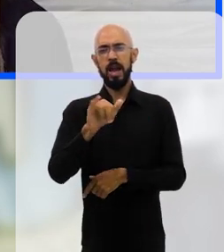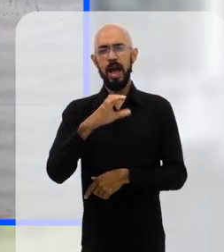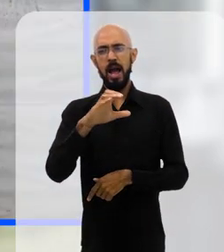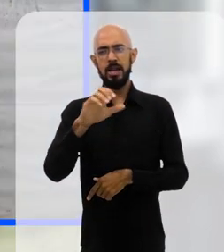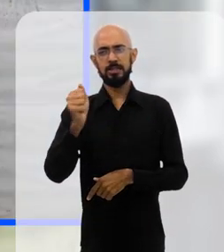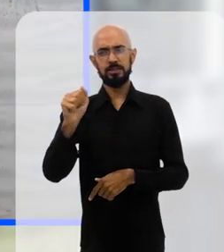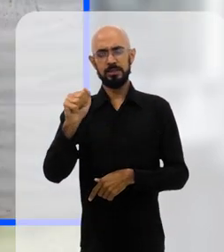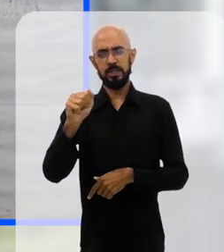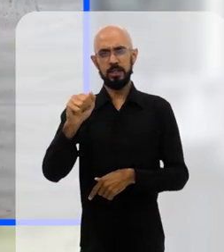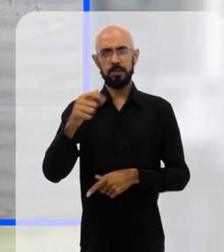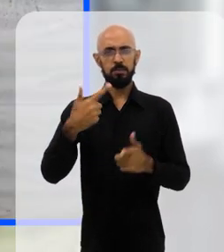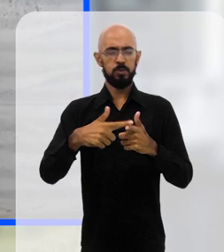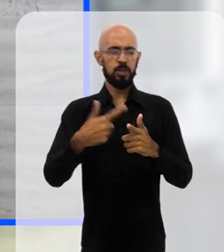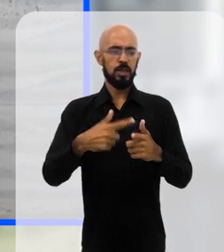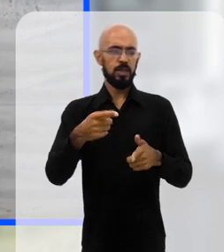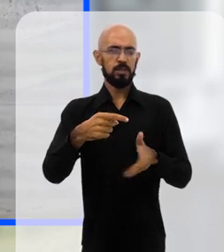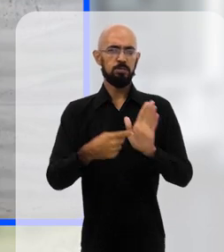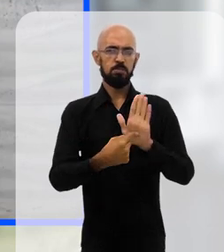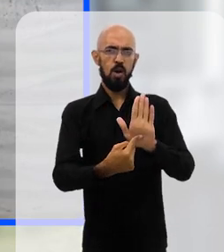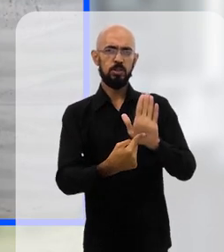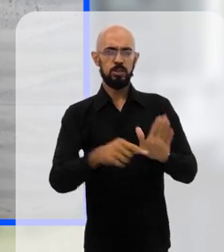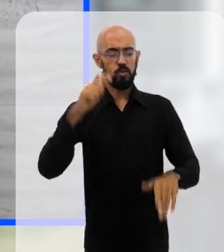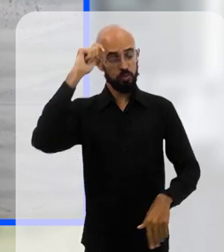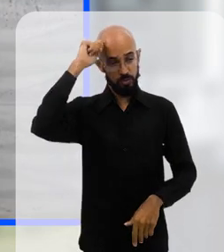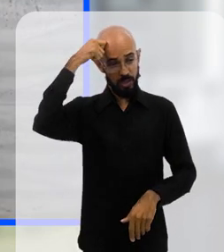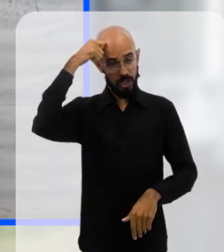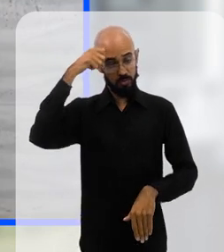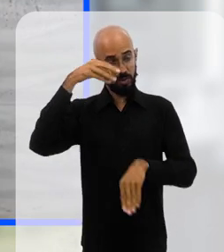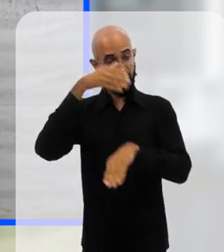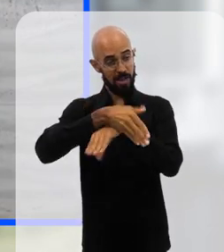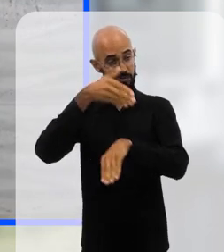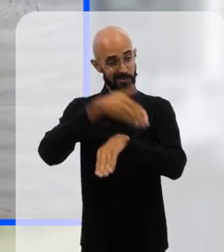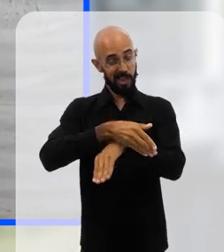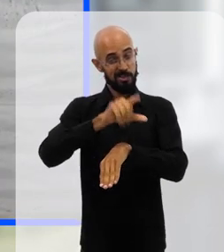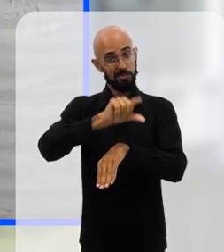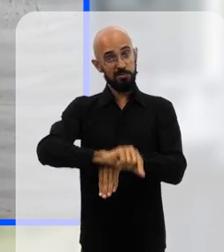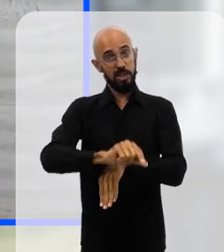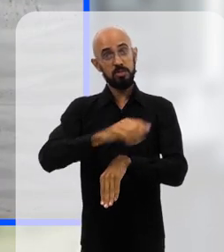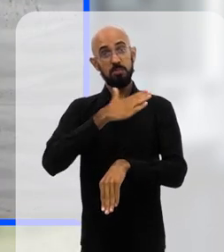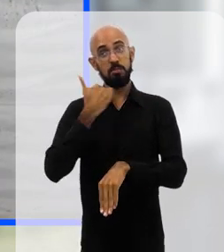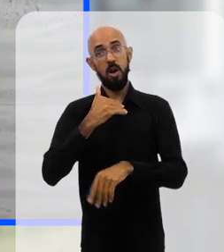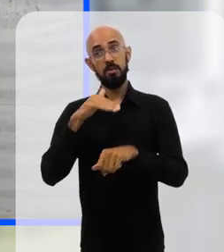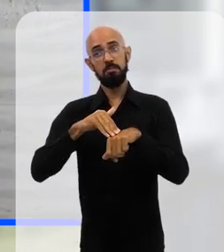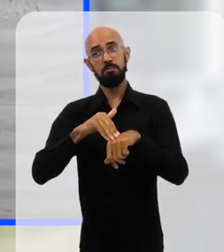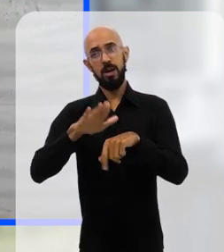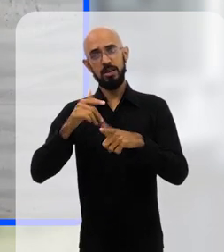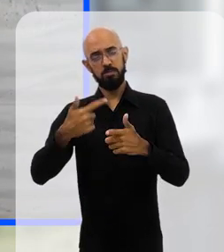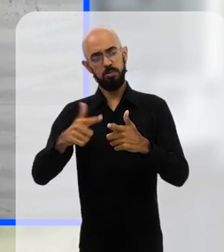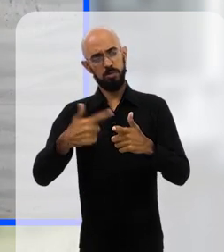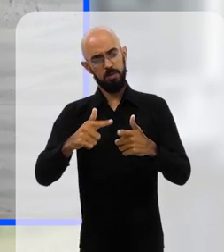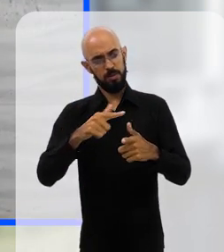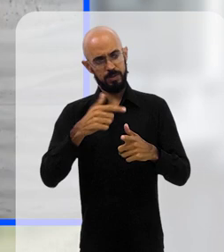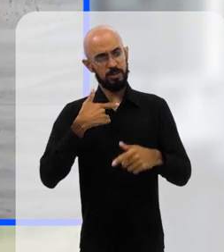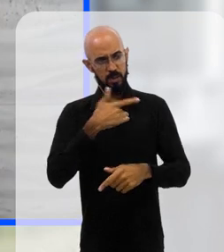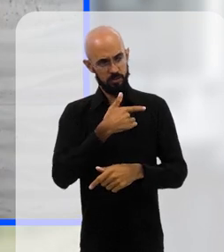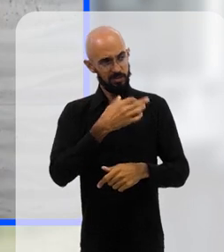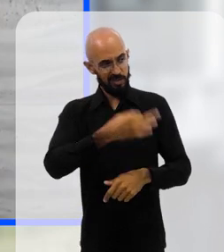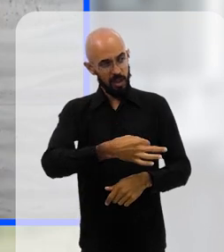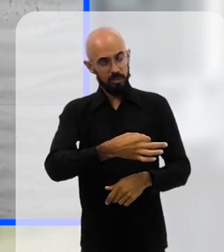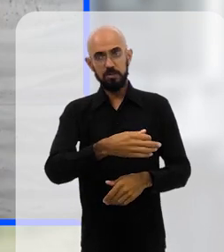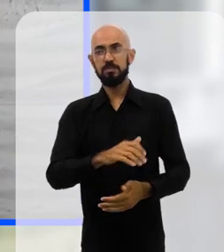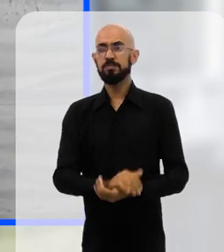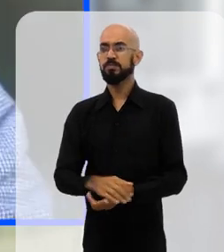tem dados que apontam que os negros, por exemplo, têm menos acesso e acabam morrendo mais por questões de saúde, é isso mesmo?